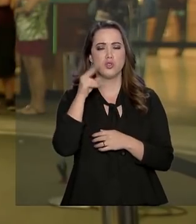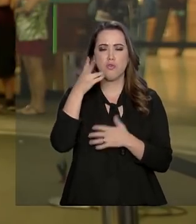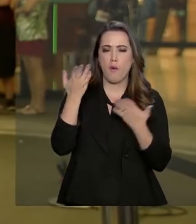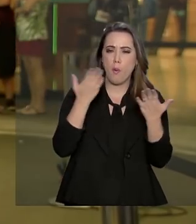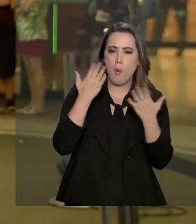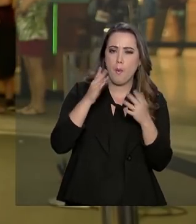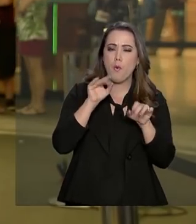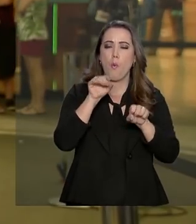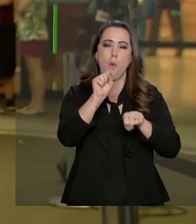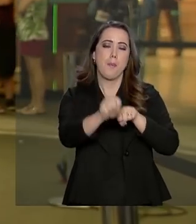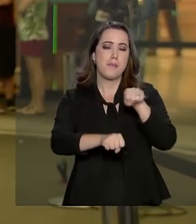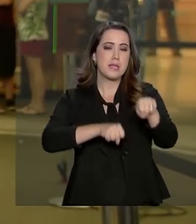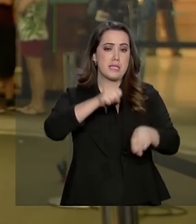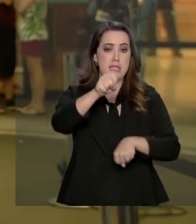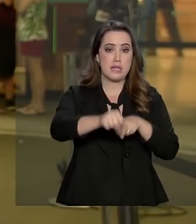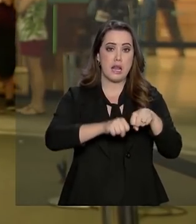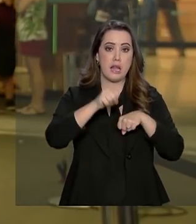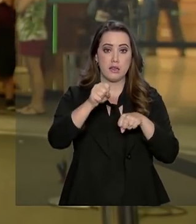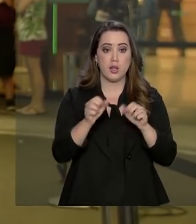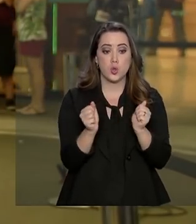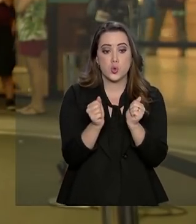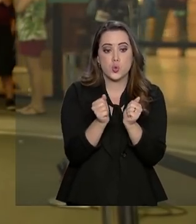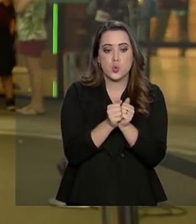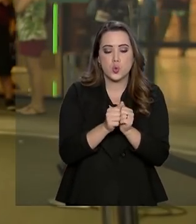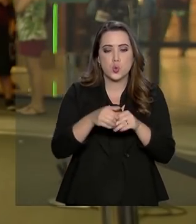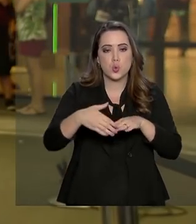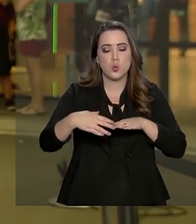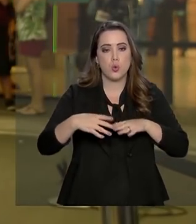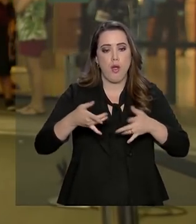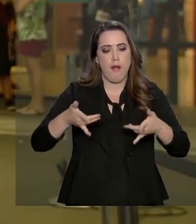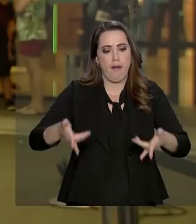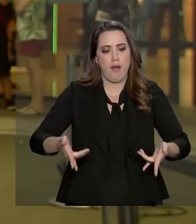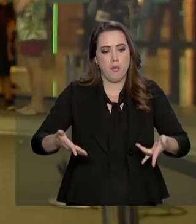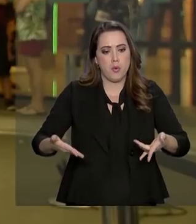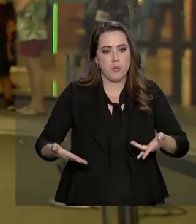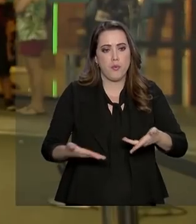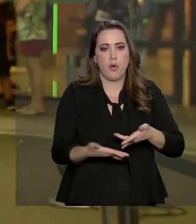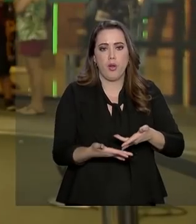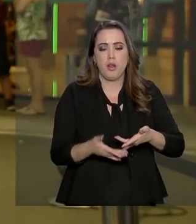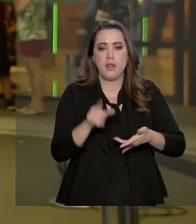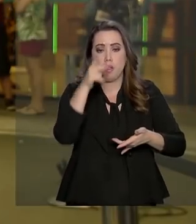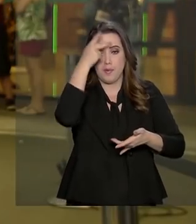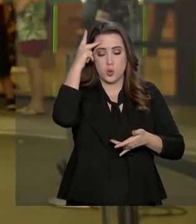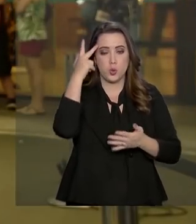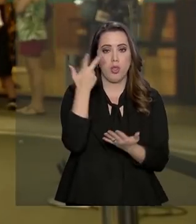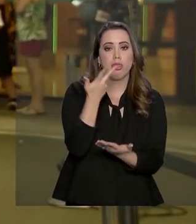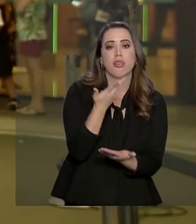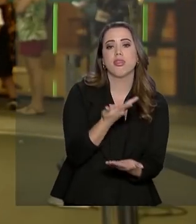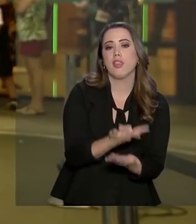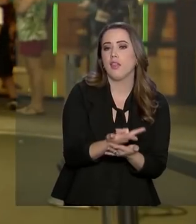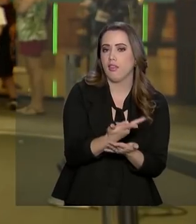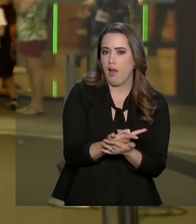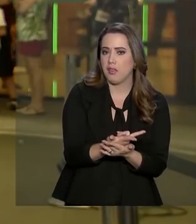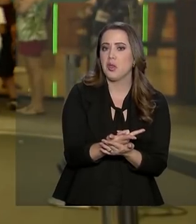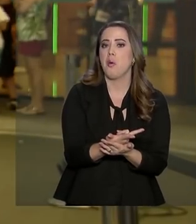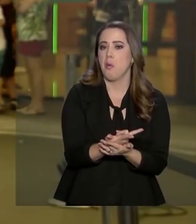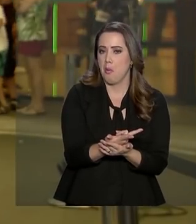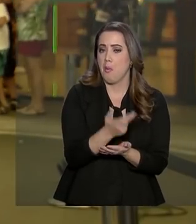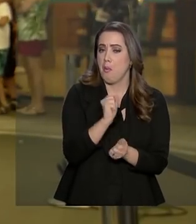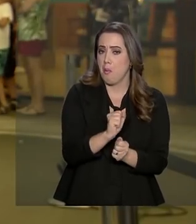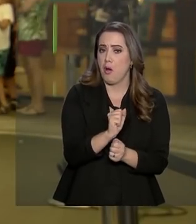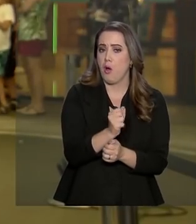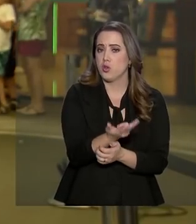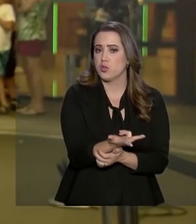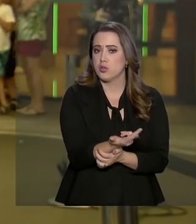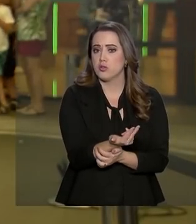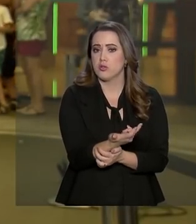uma espécie de bicicleta que é acoplada aos pés da cama e o paciente deitado pode fazer exercícios. Uma